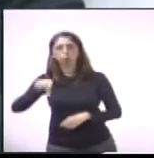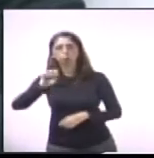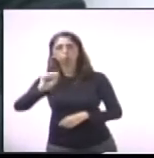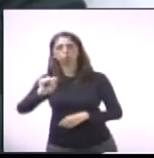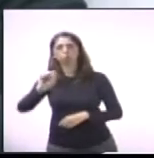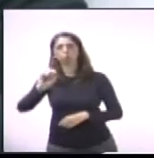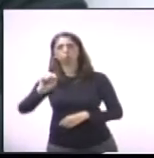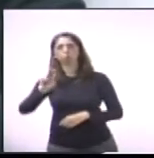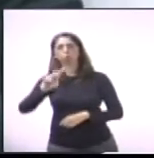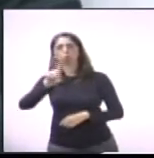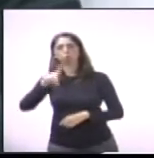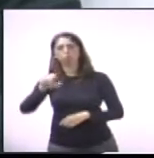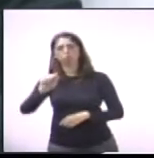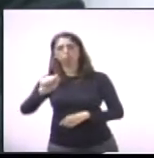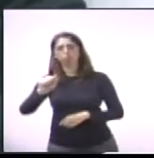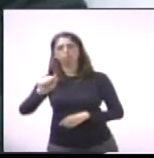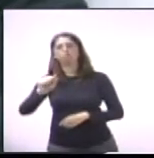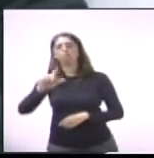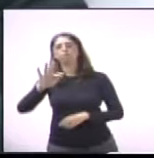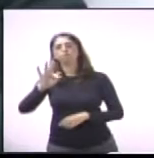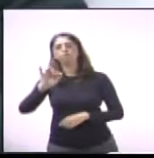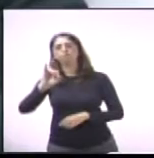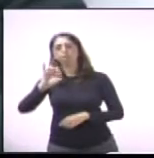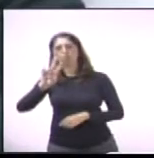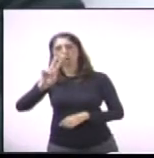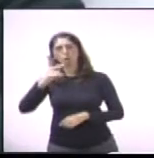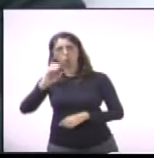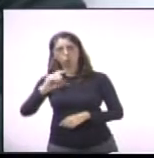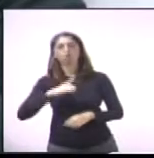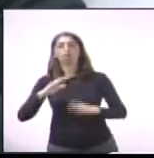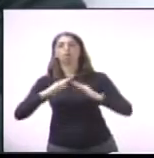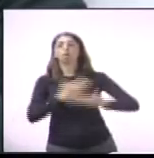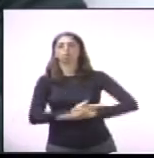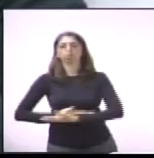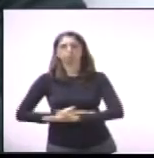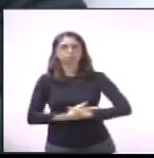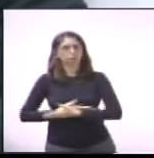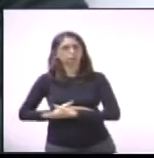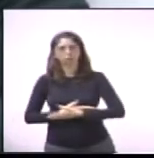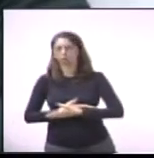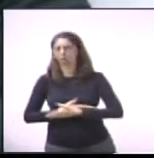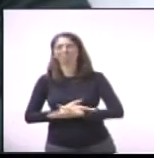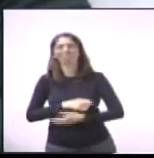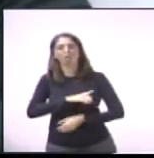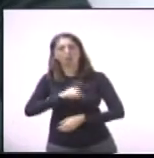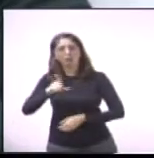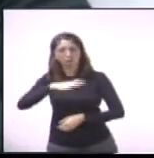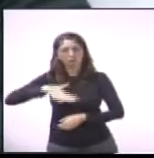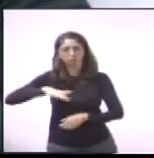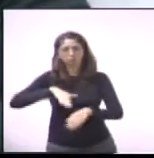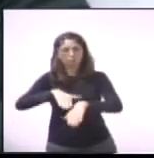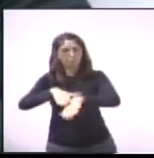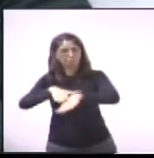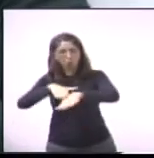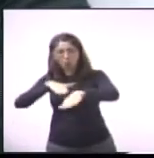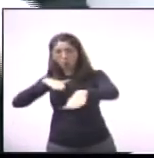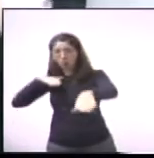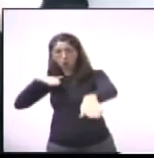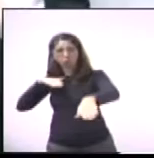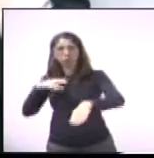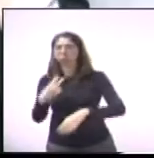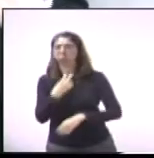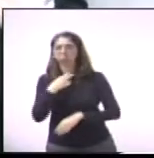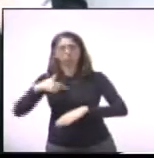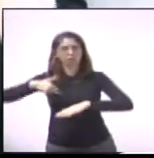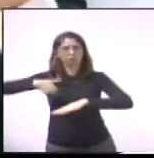alocado uma creche, uma igreja, outras lanchonetes ali, e o trânsito é muito intenso naquela região, não só ali também,